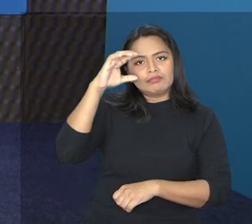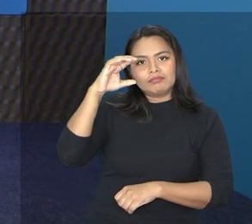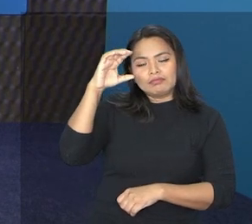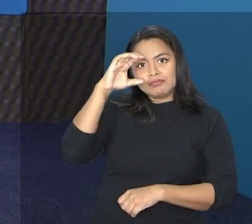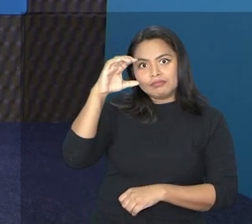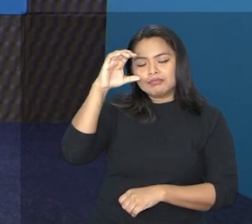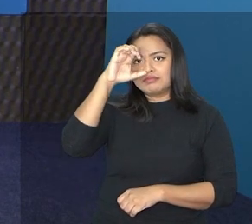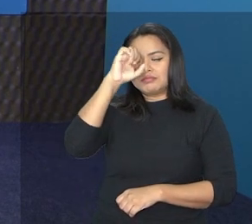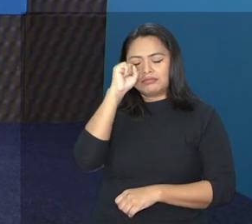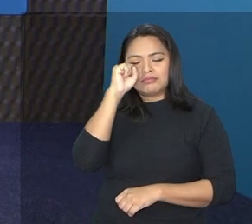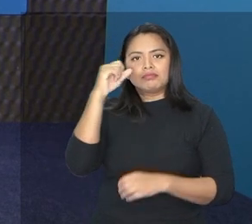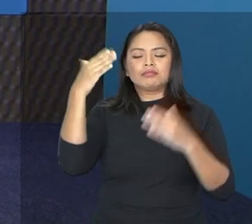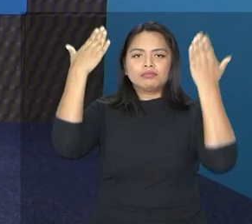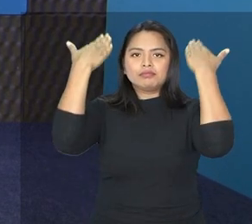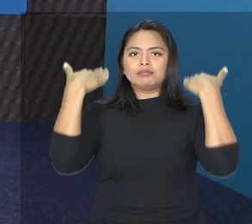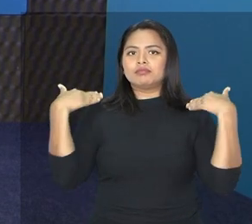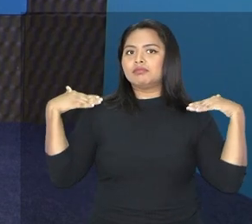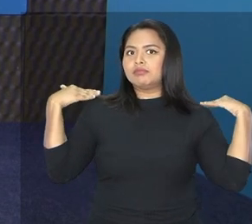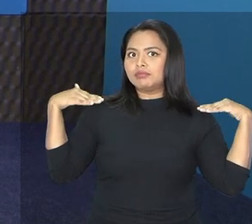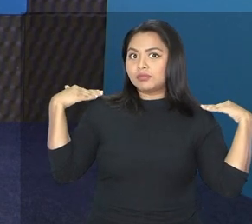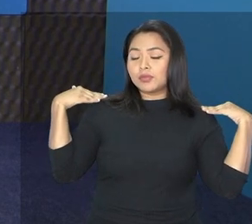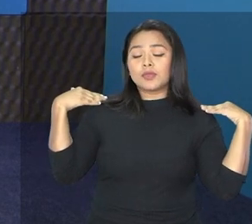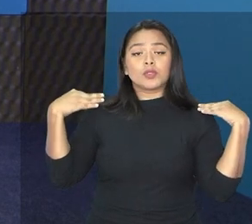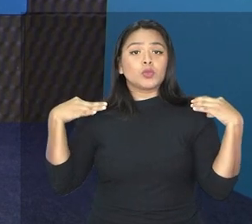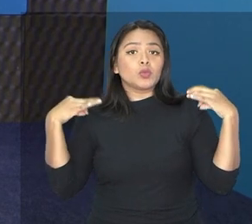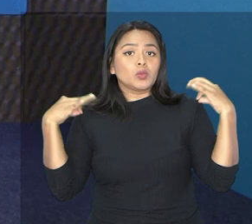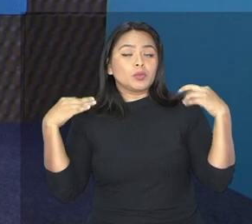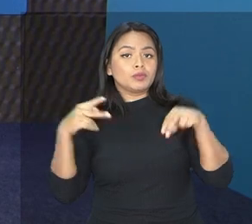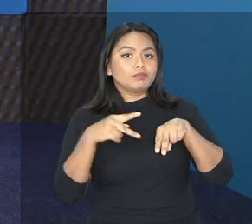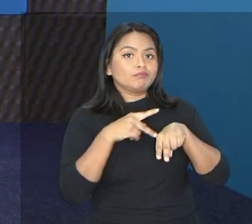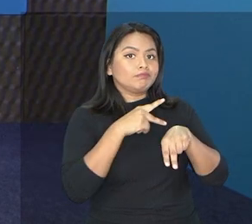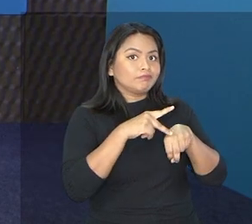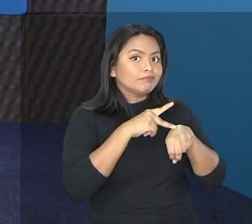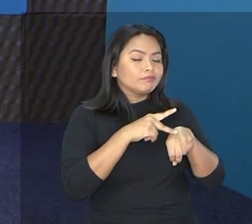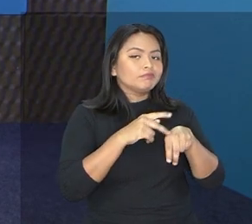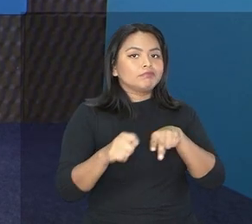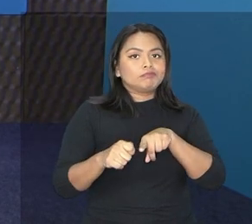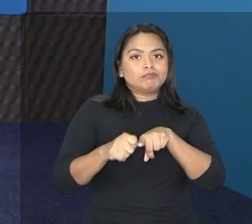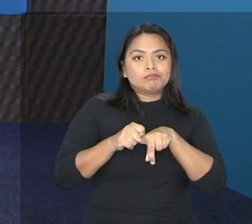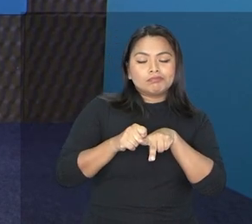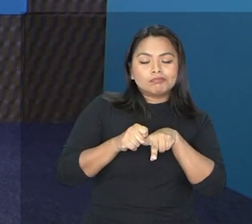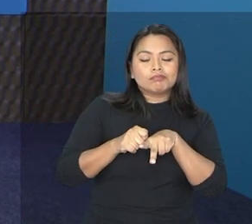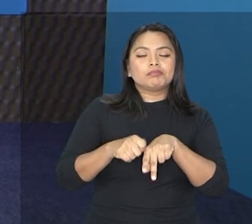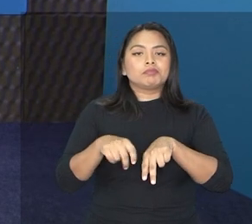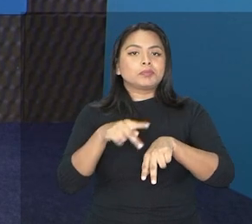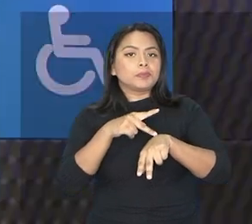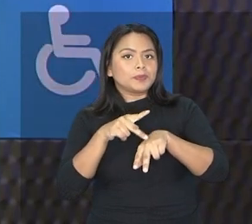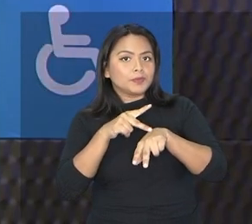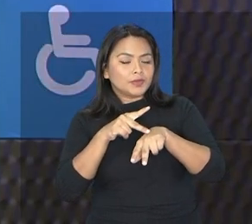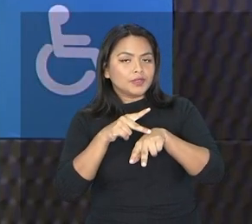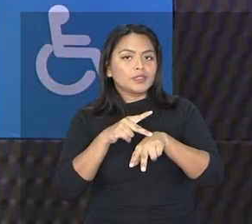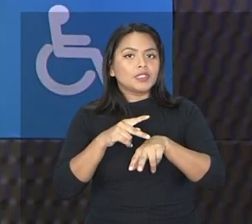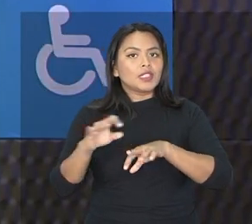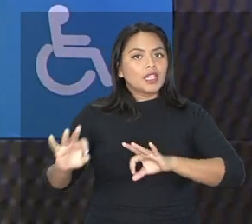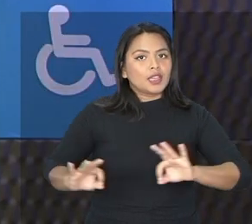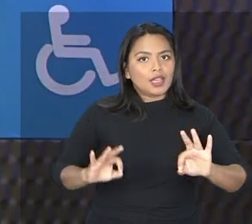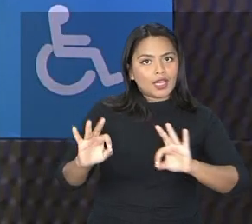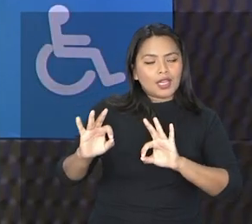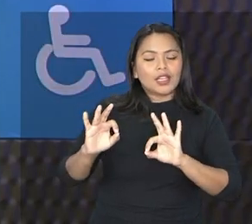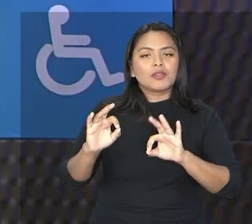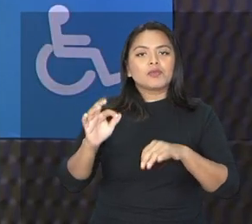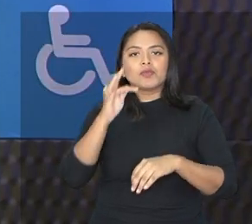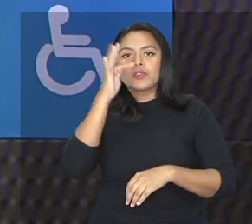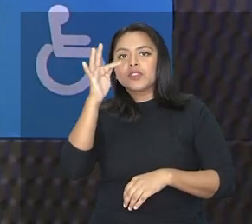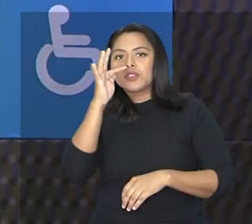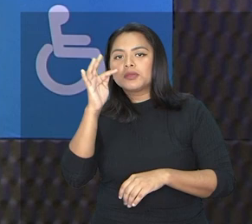lisos, curtos, na altura dos ombros. Estou vestindo uma camisa preta, com uma calça preta com detalhes florais. Atrás de mim, um